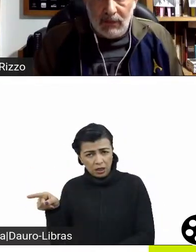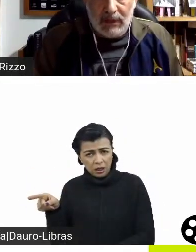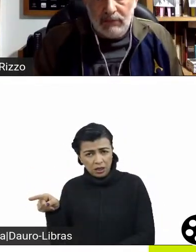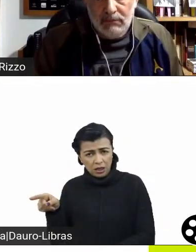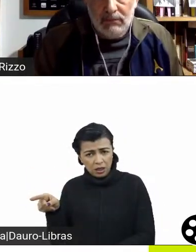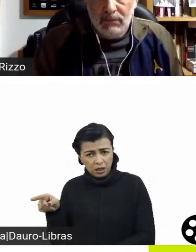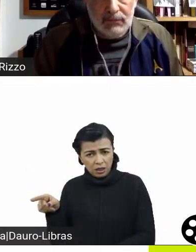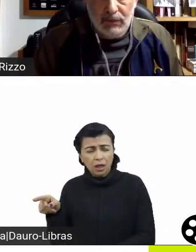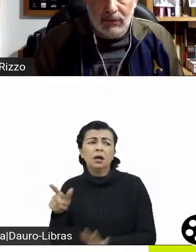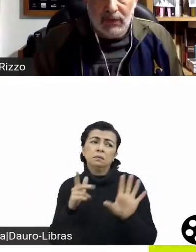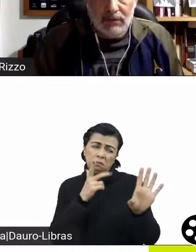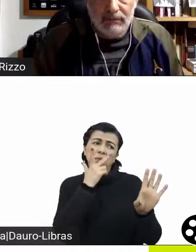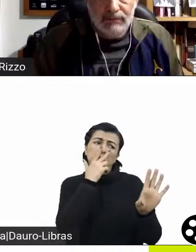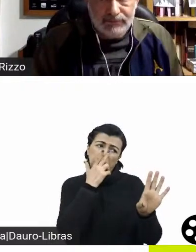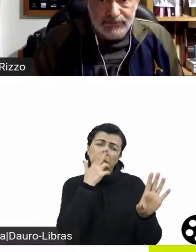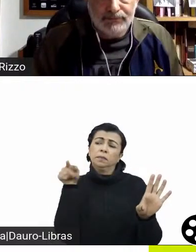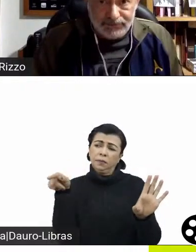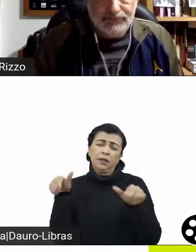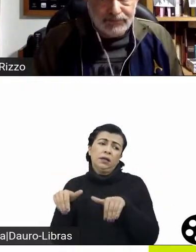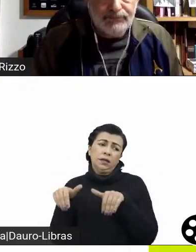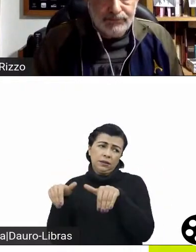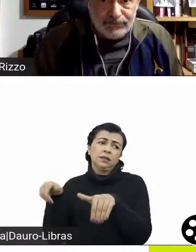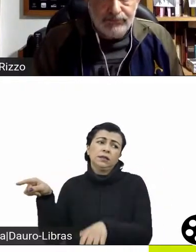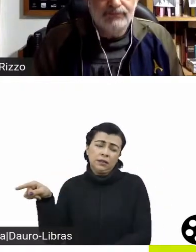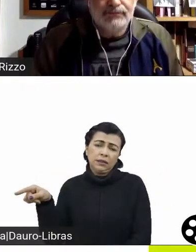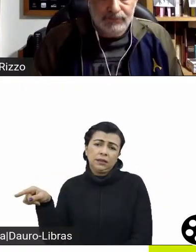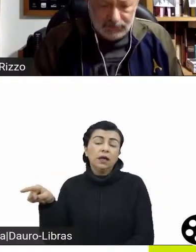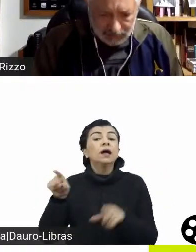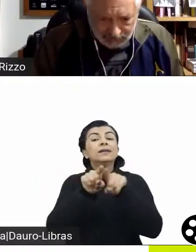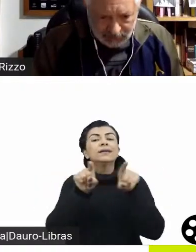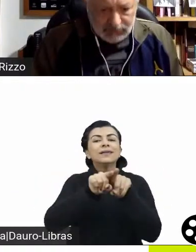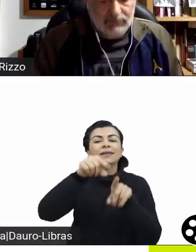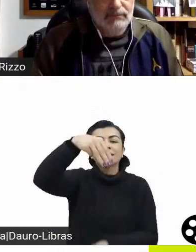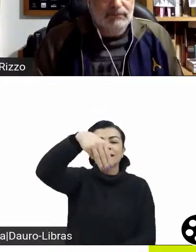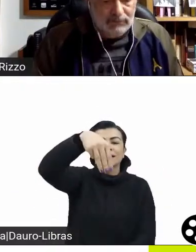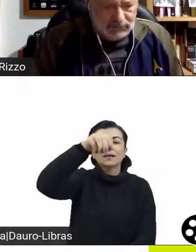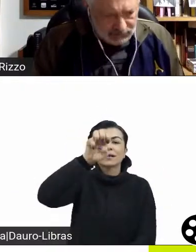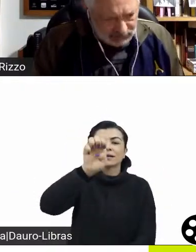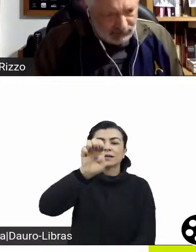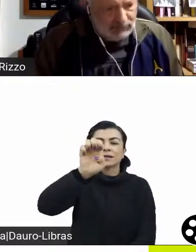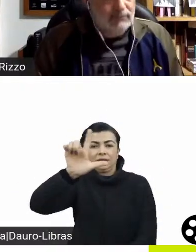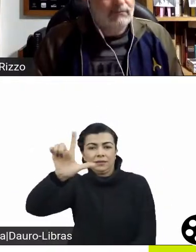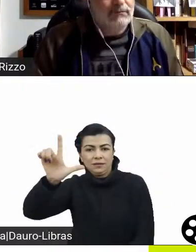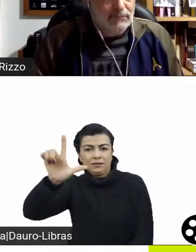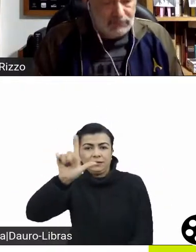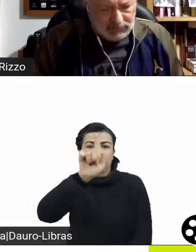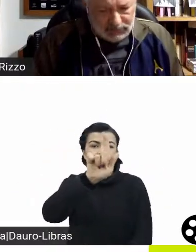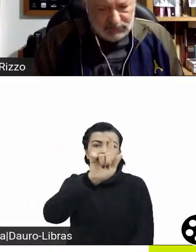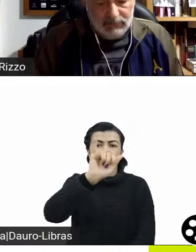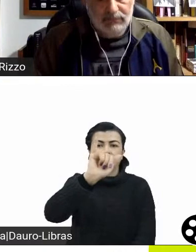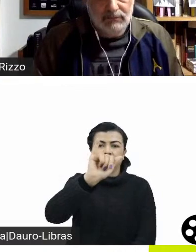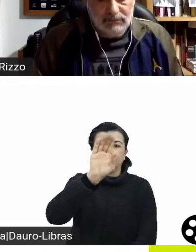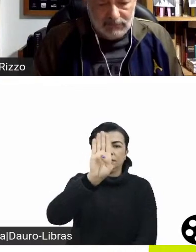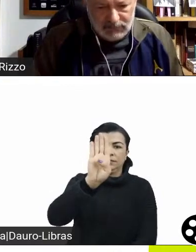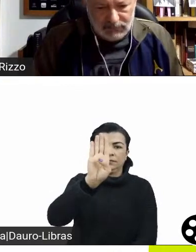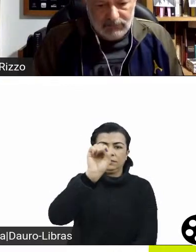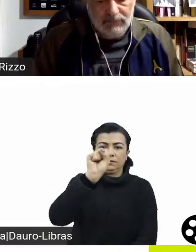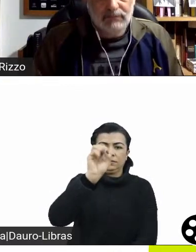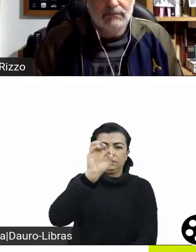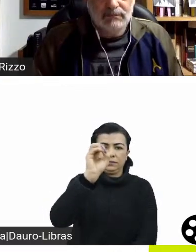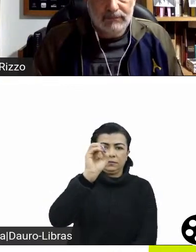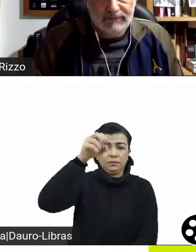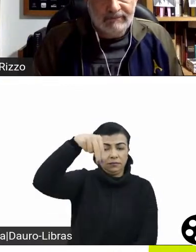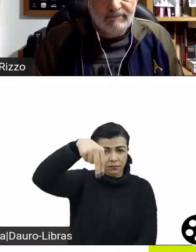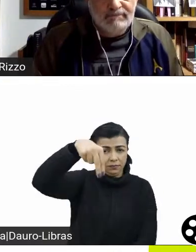que ele é australiano, é. Ele e o Mel Gibson, ele já leva um pouco também disso, ao longo dos três Mad Max, sobretudo os dois primeiros,